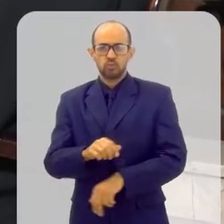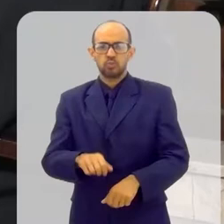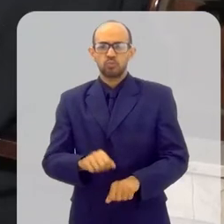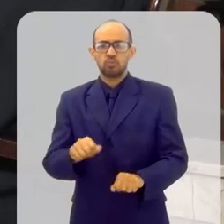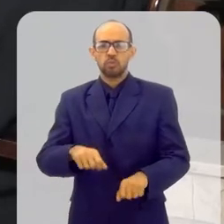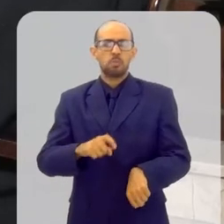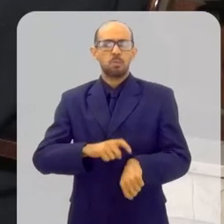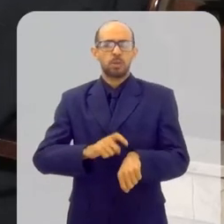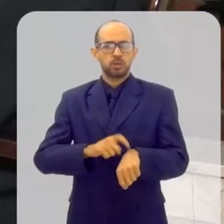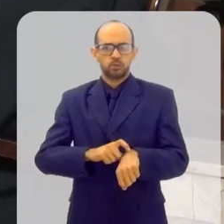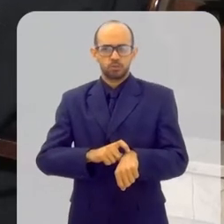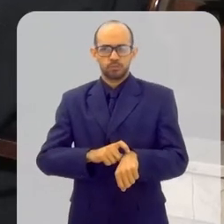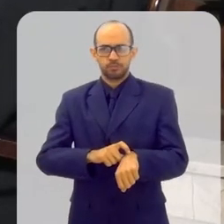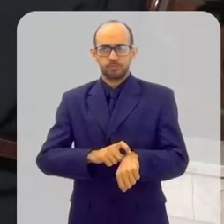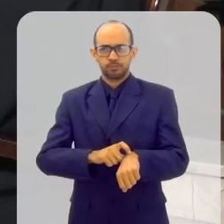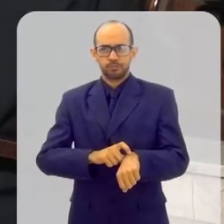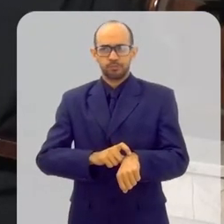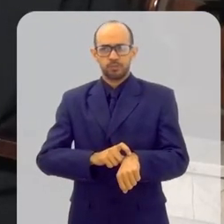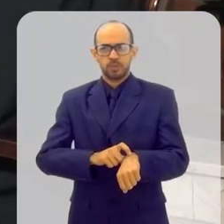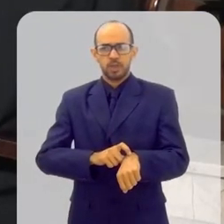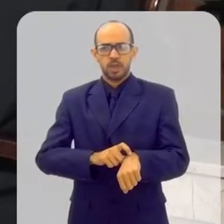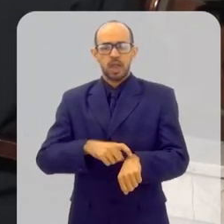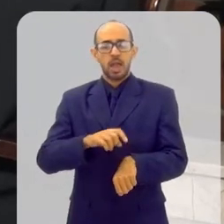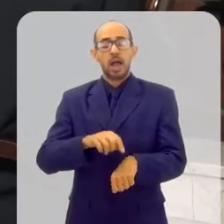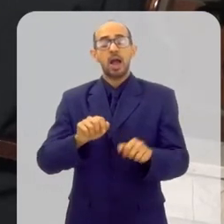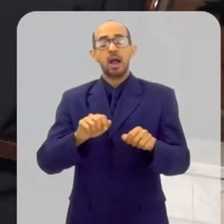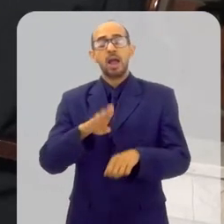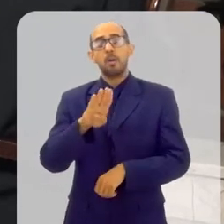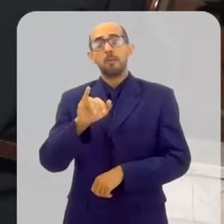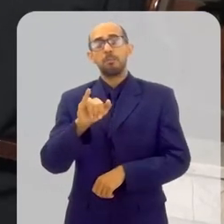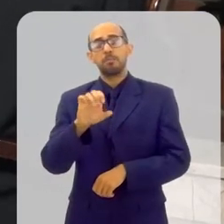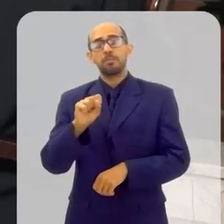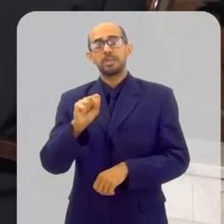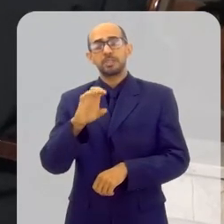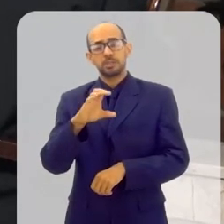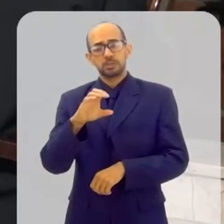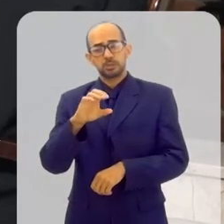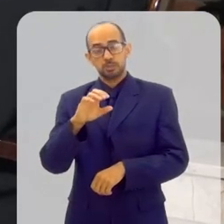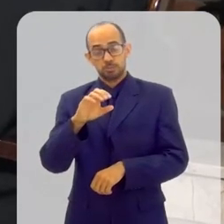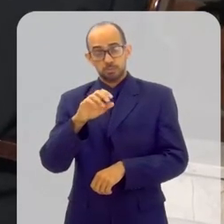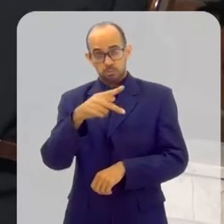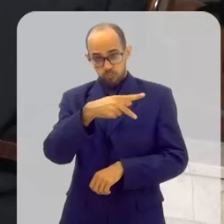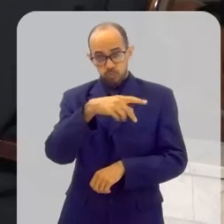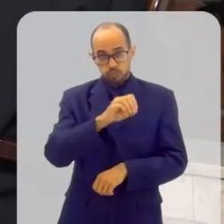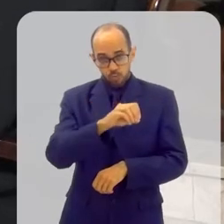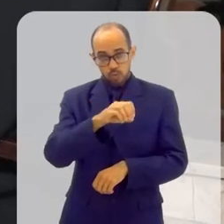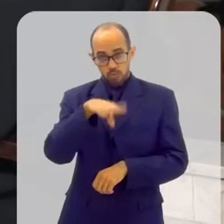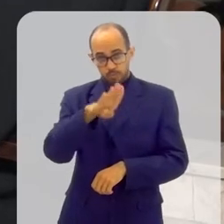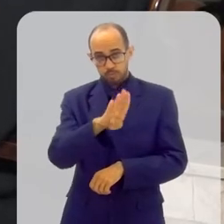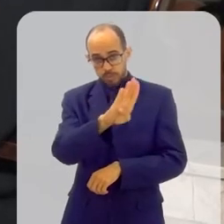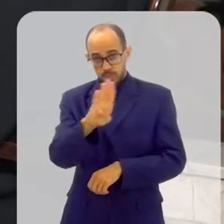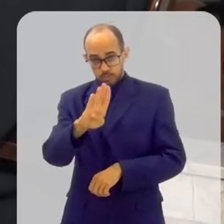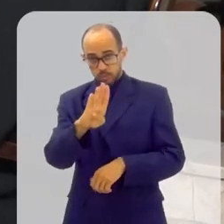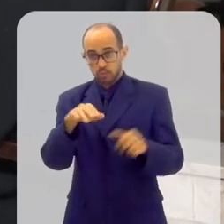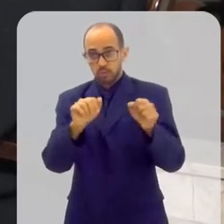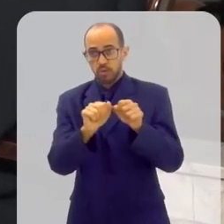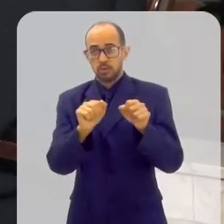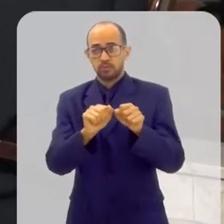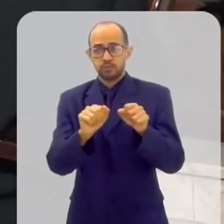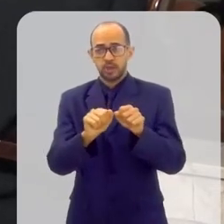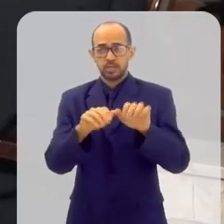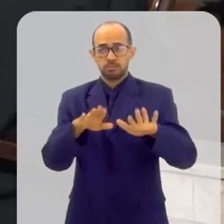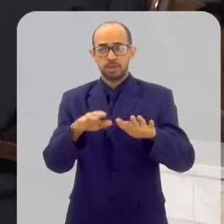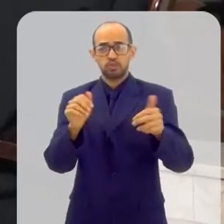regra, no rito romano, é feito pelo bispo. Porém, como o nosso crisma ou confirmação é feita junto